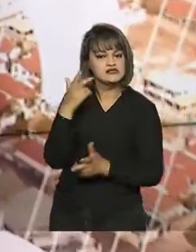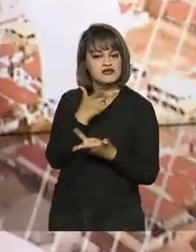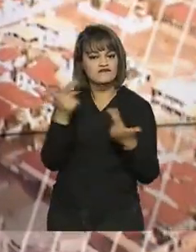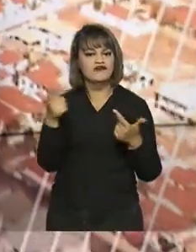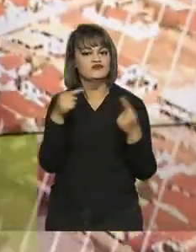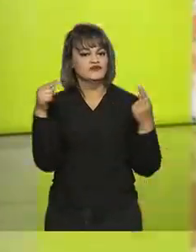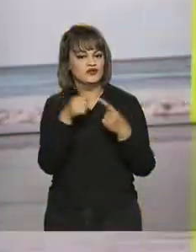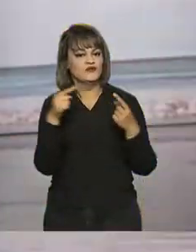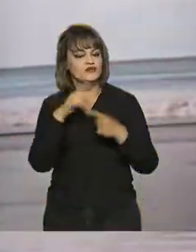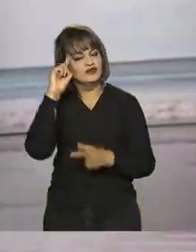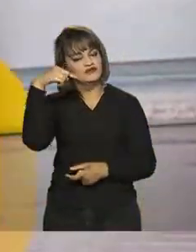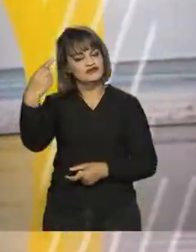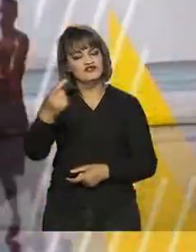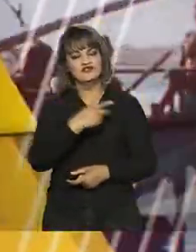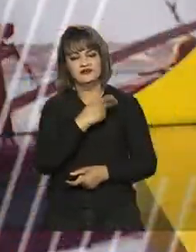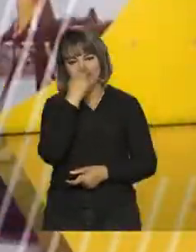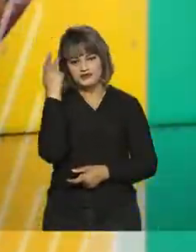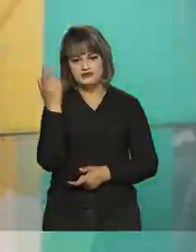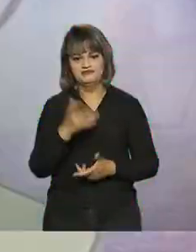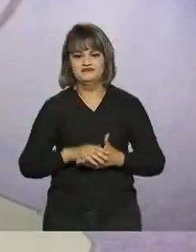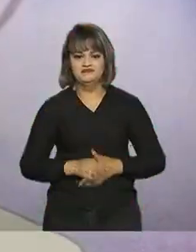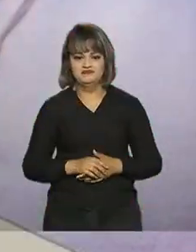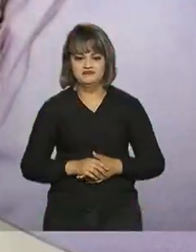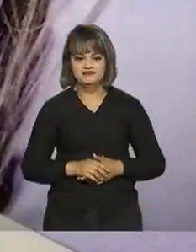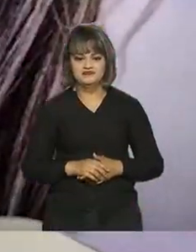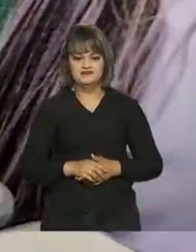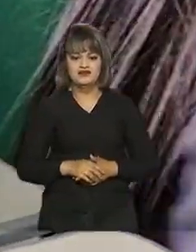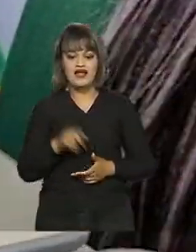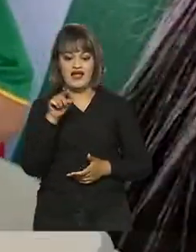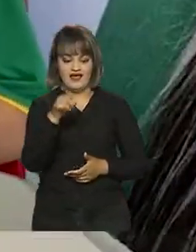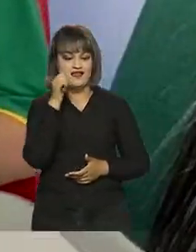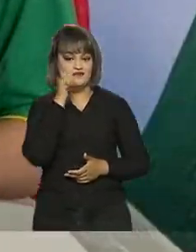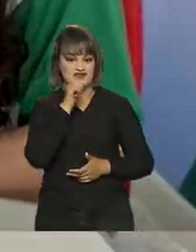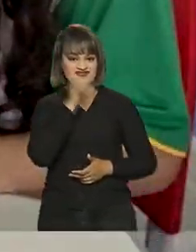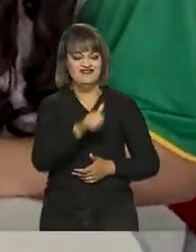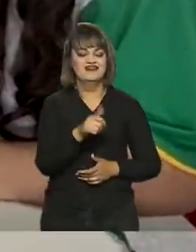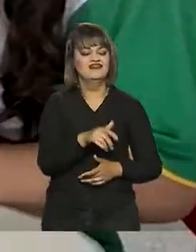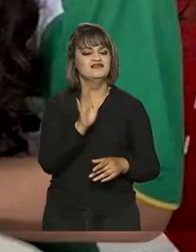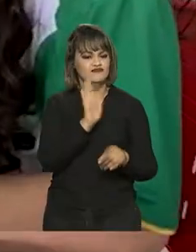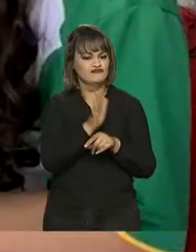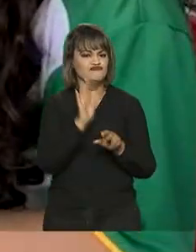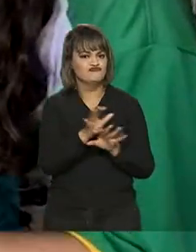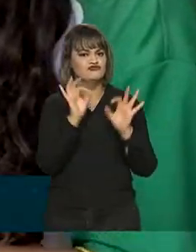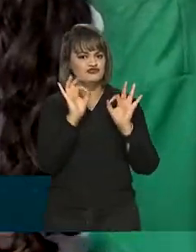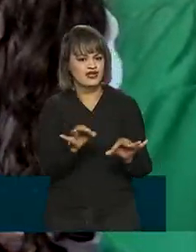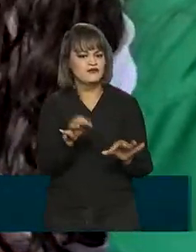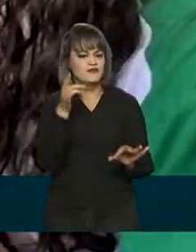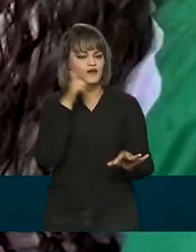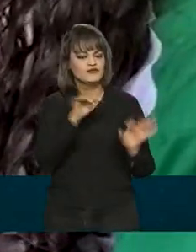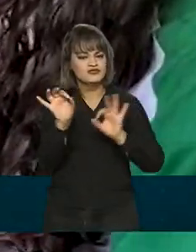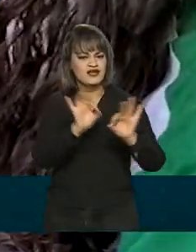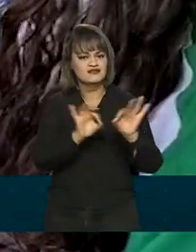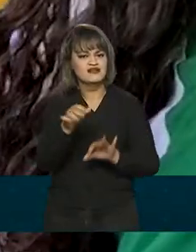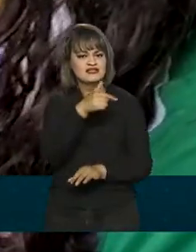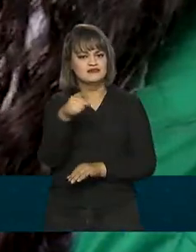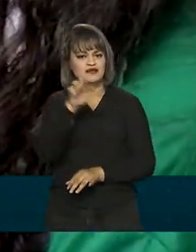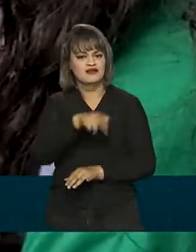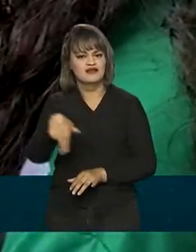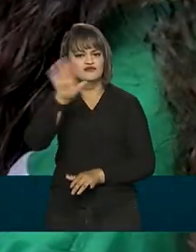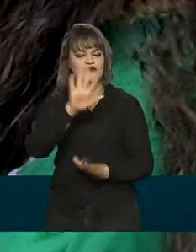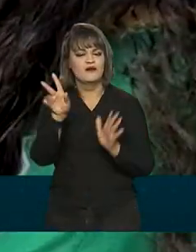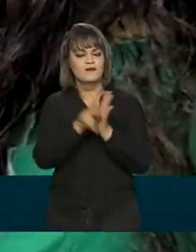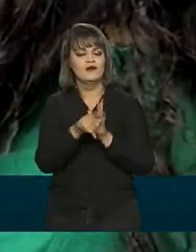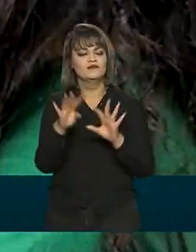fazem parte do dia a dia das pessoas. Natália contribuiu diretamente para a realização da Semana Nacional de